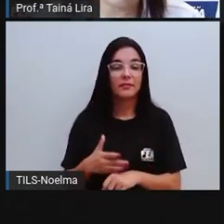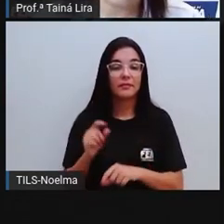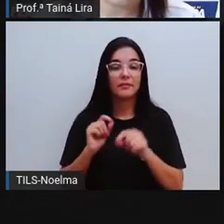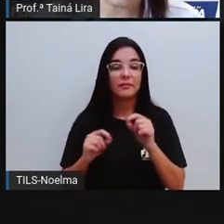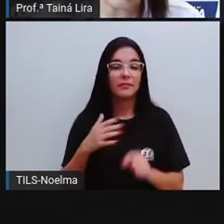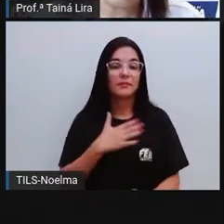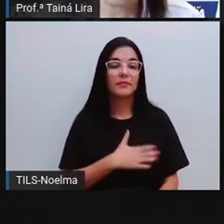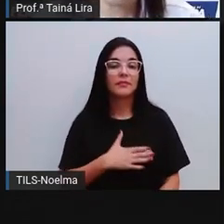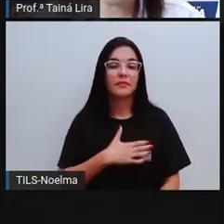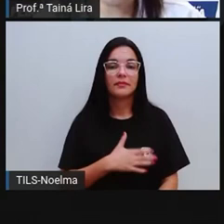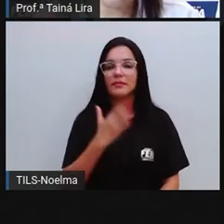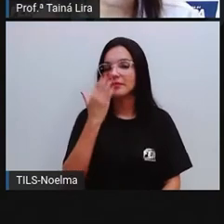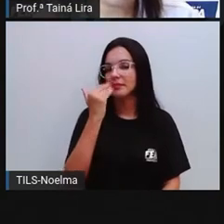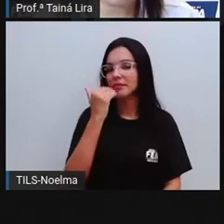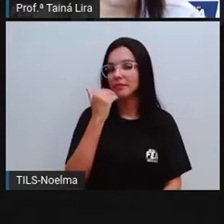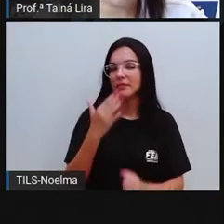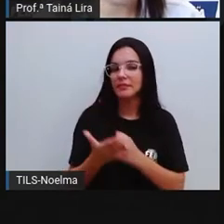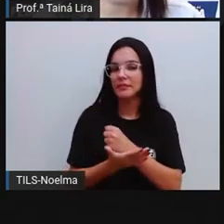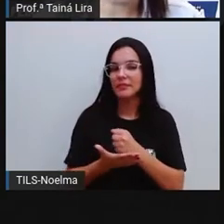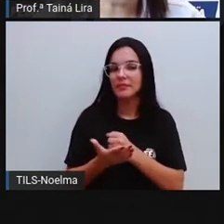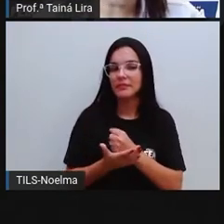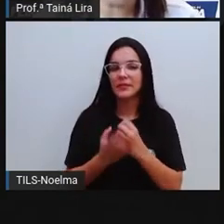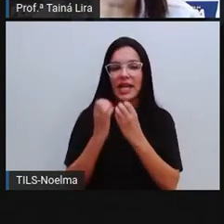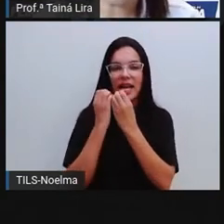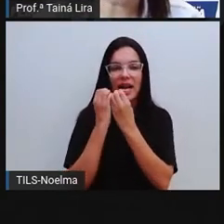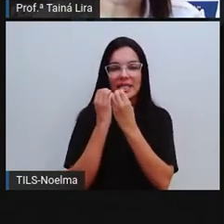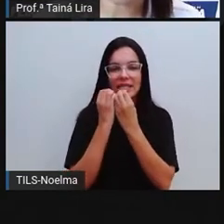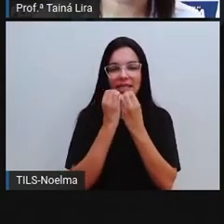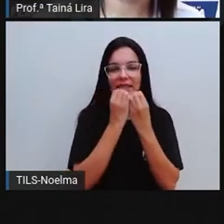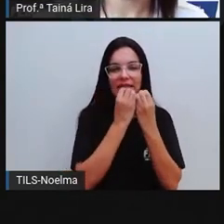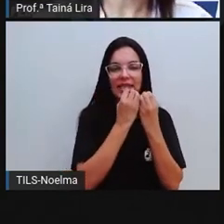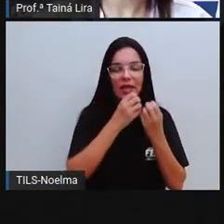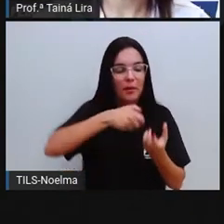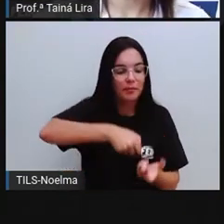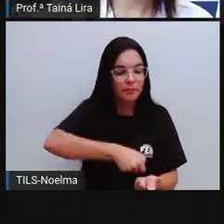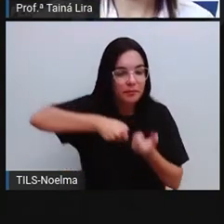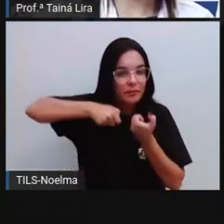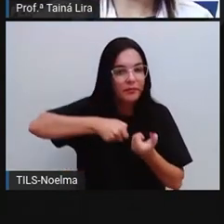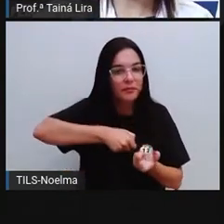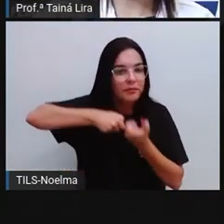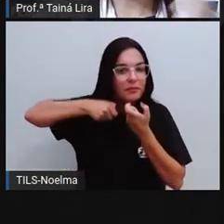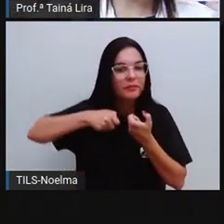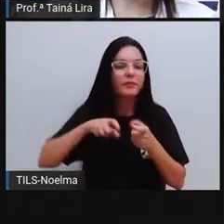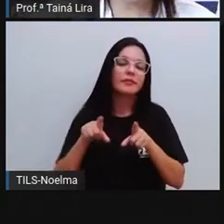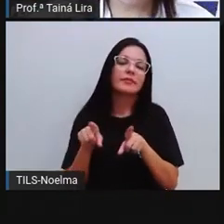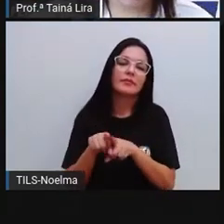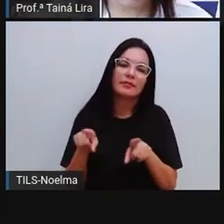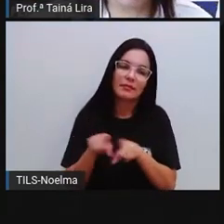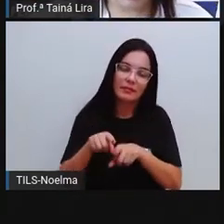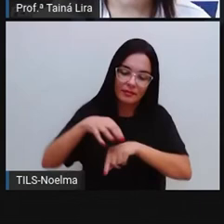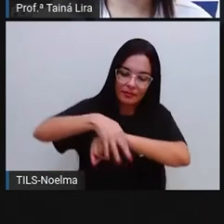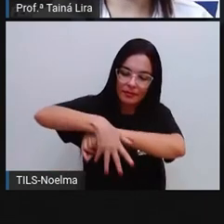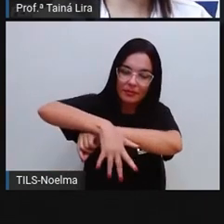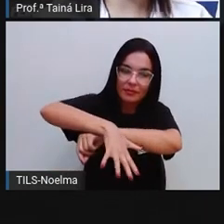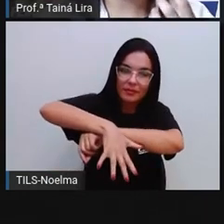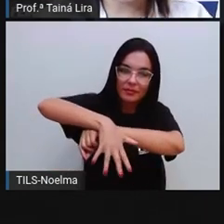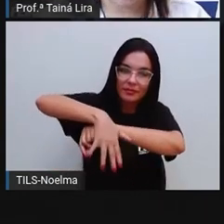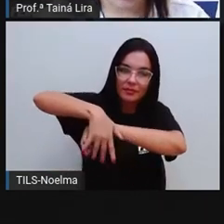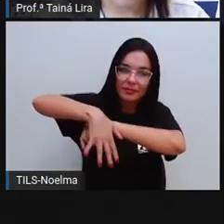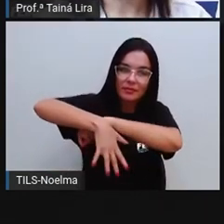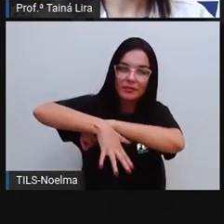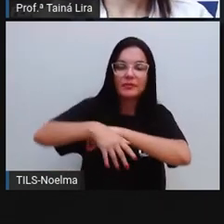gostar de comidas à base de milho e enfim, já que eles praticam, é um dos traços da